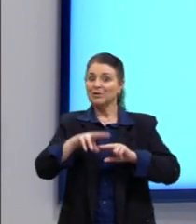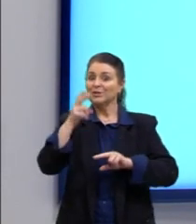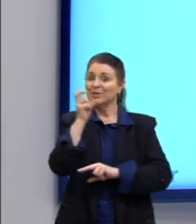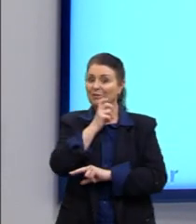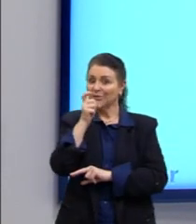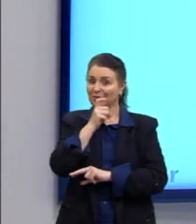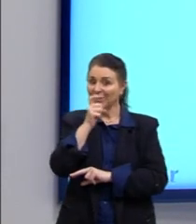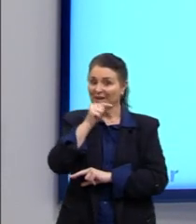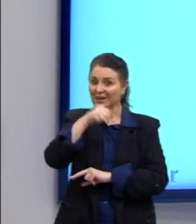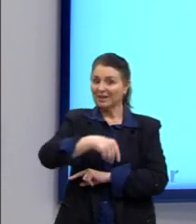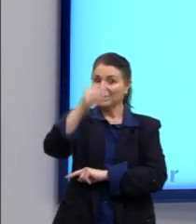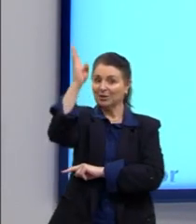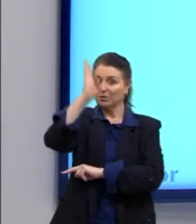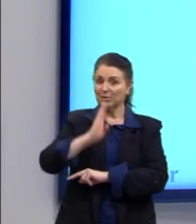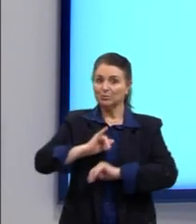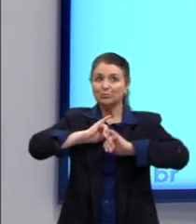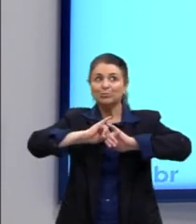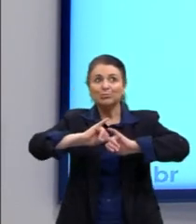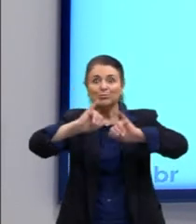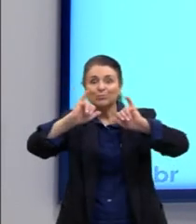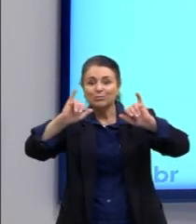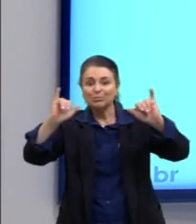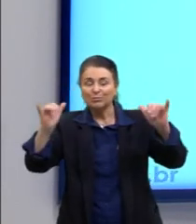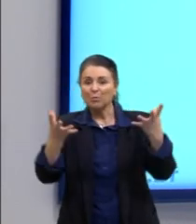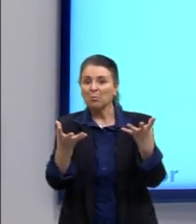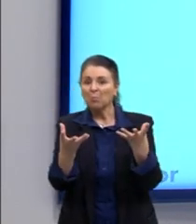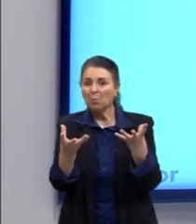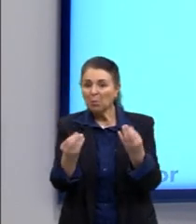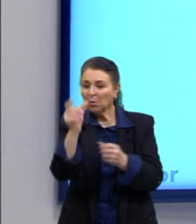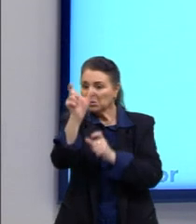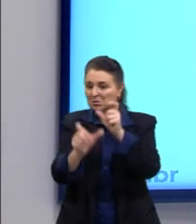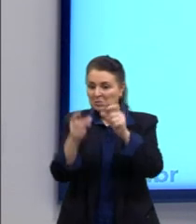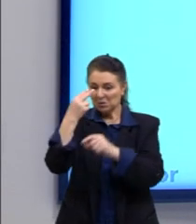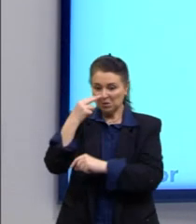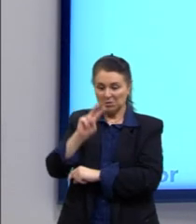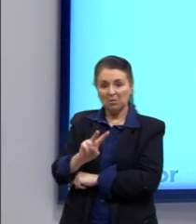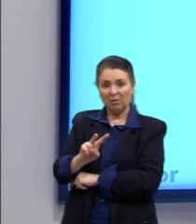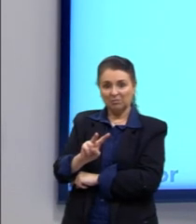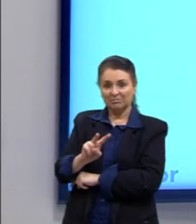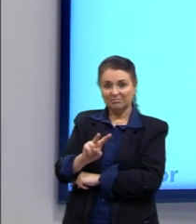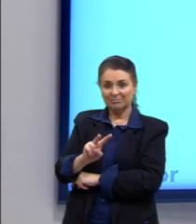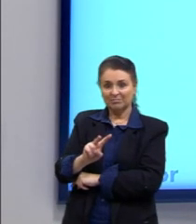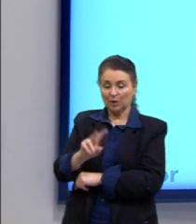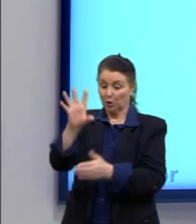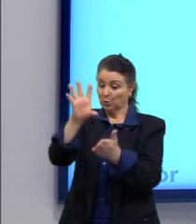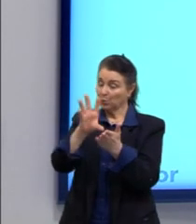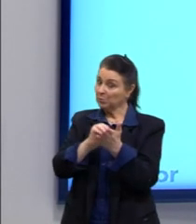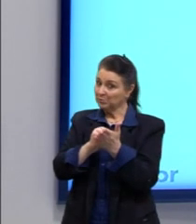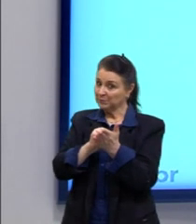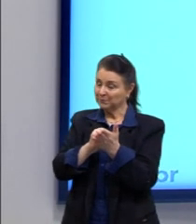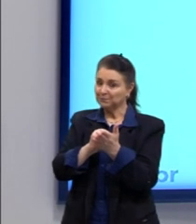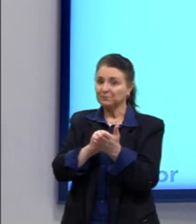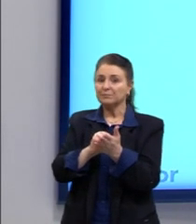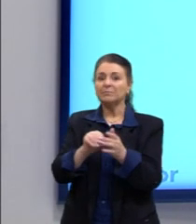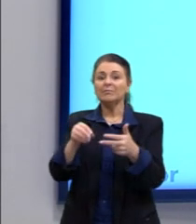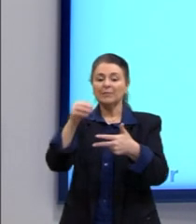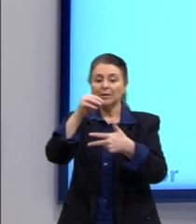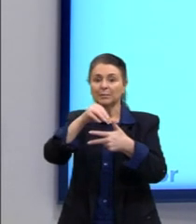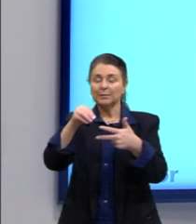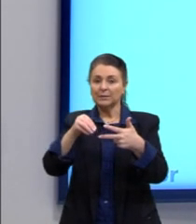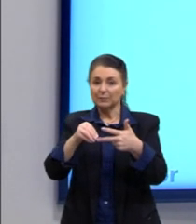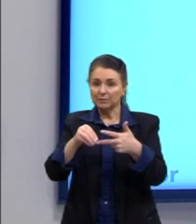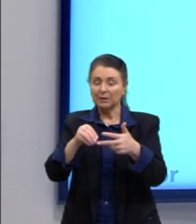brasileiras, que há uma difusão e um consumo muito grande das novelas, as telenovelas no Brasil. As questões do Enem, vamos lá.